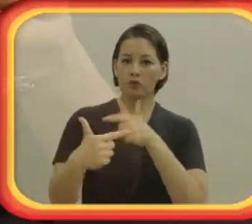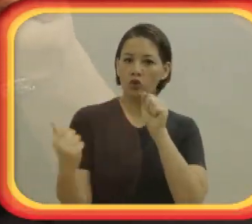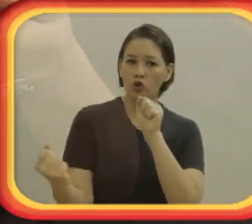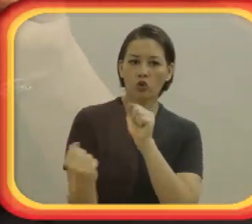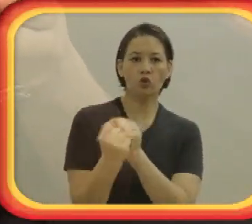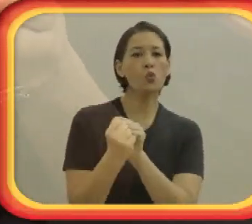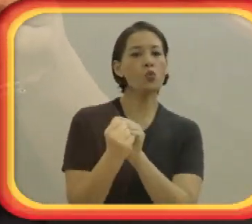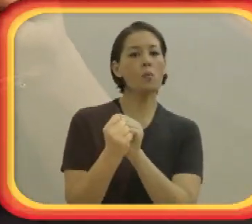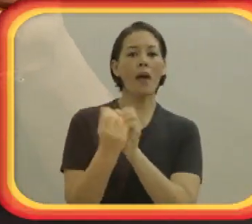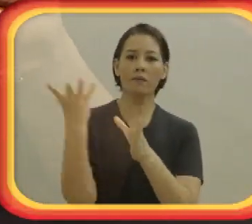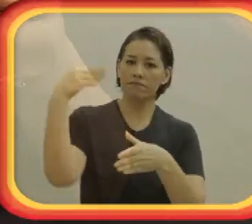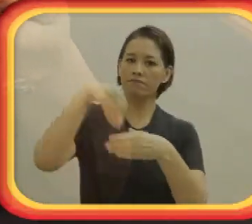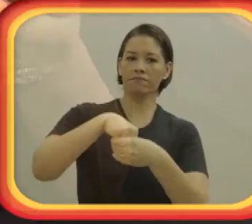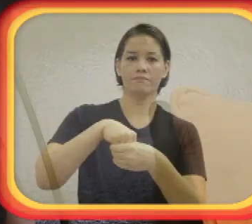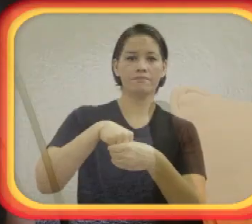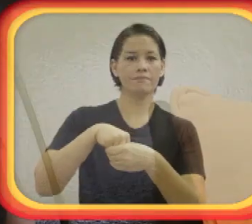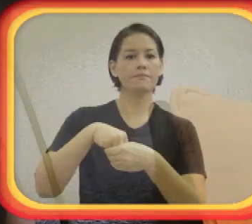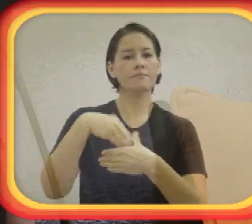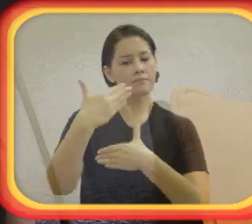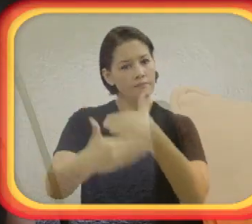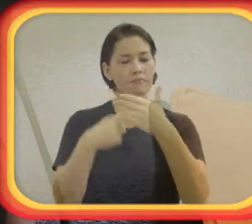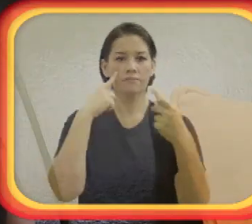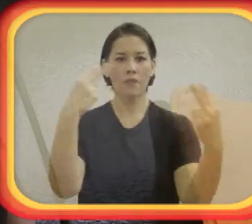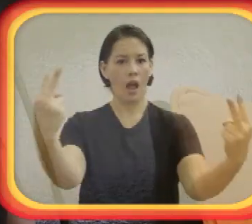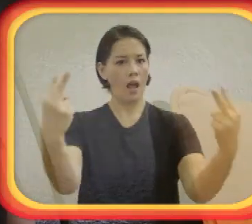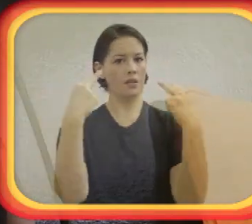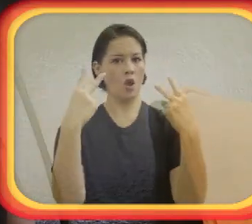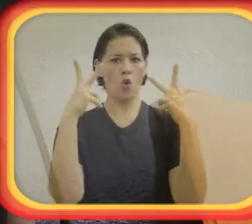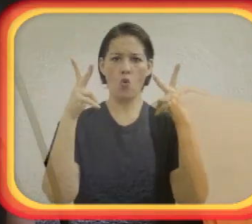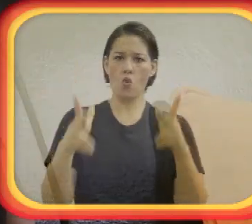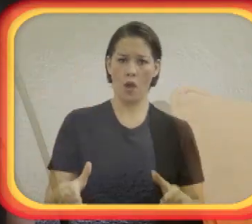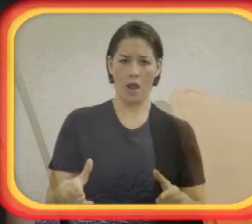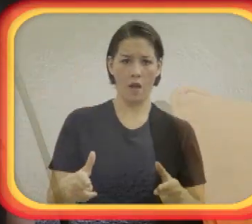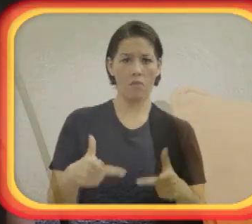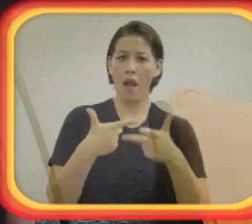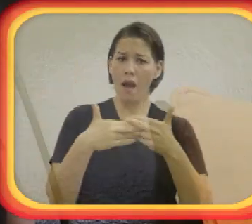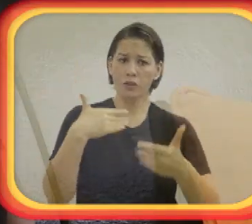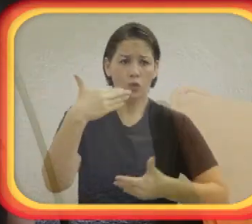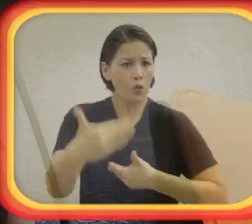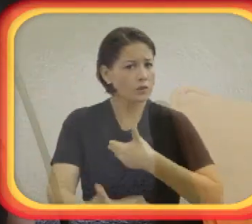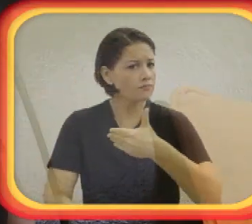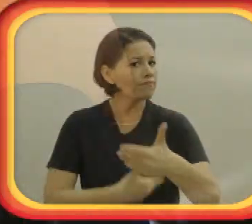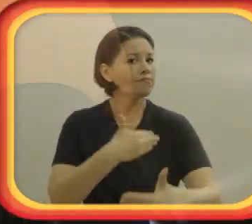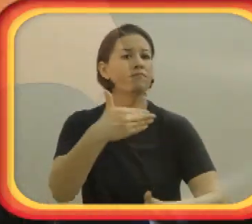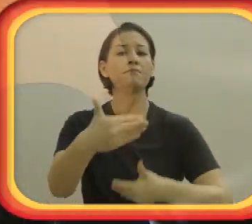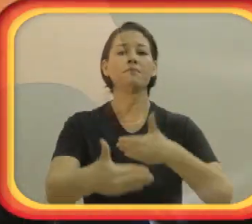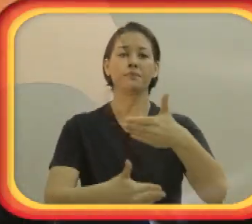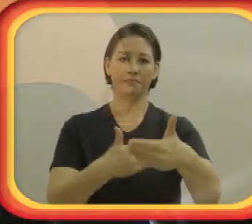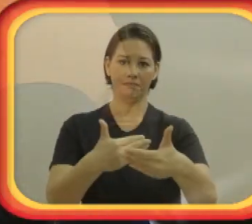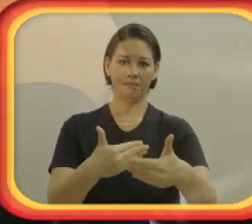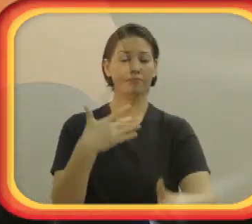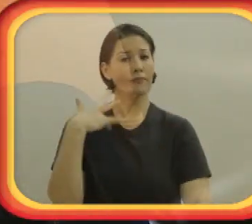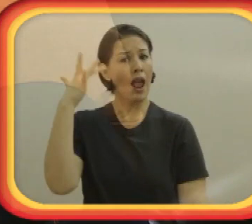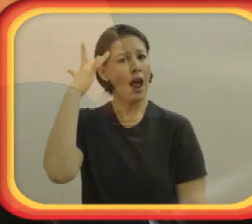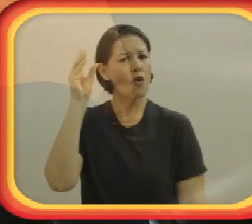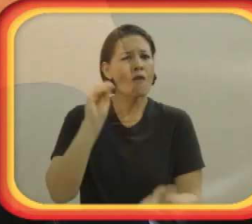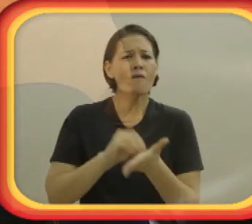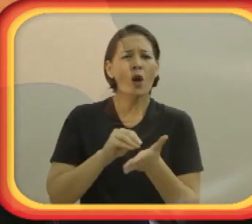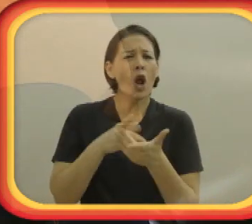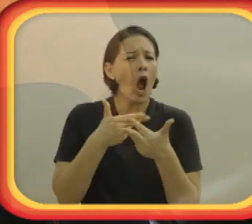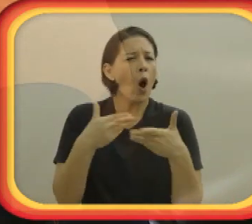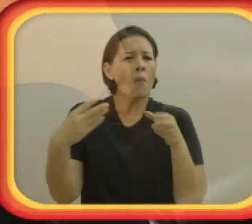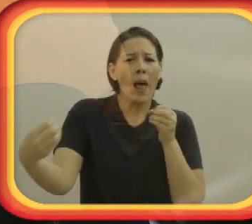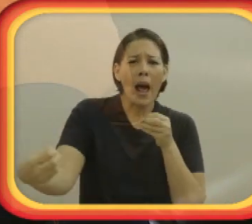nos sentirmos capazes. É só a gente indo que a coisa vai realmente acontecer. Eu acho que conviver com as